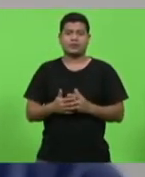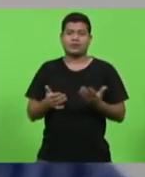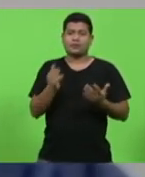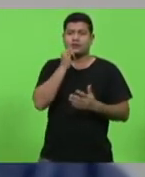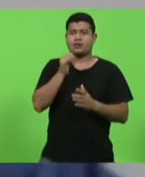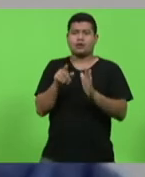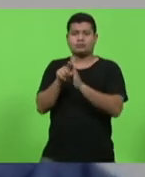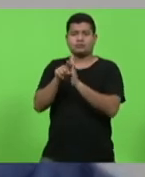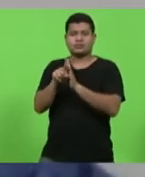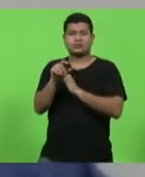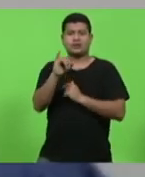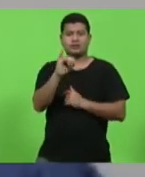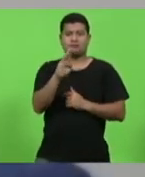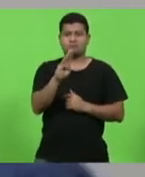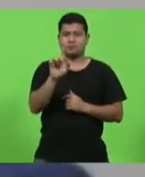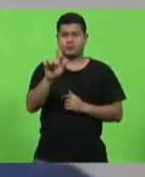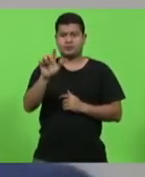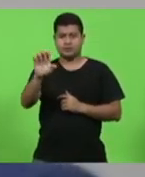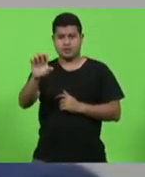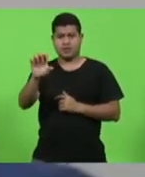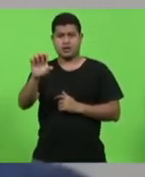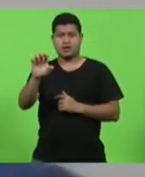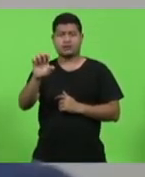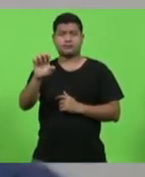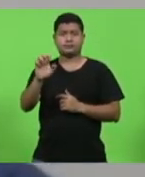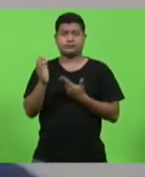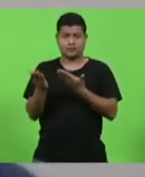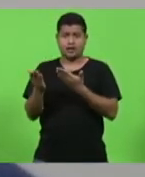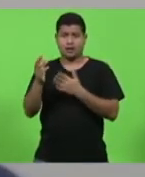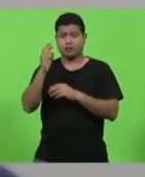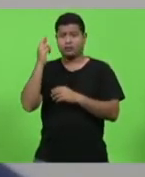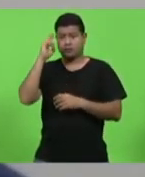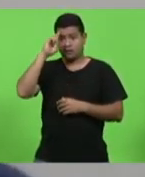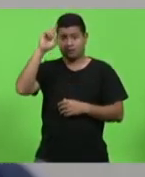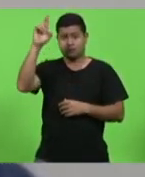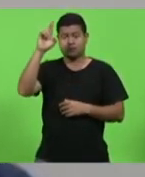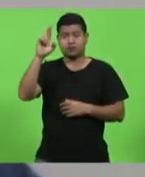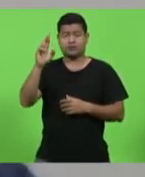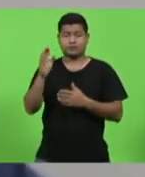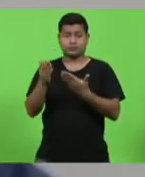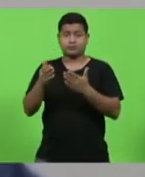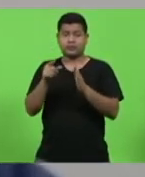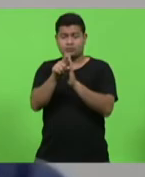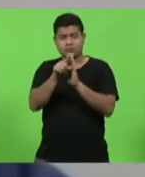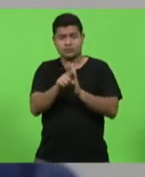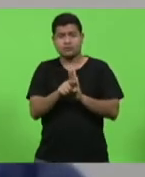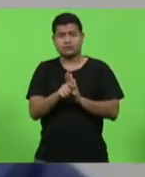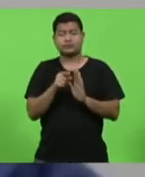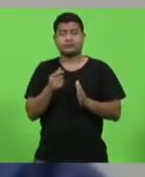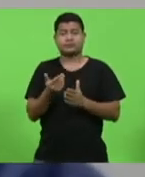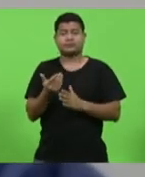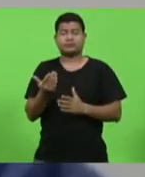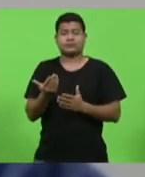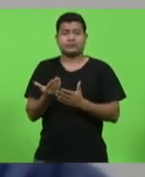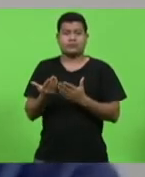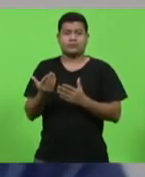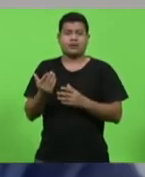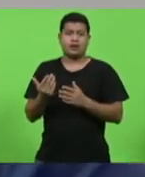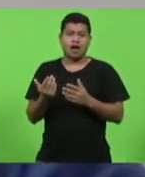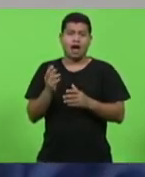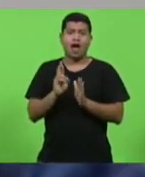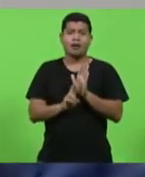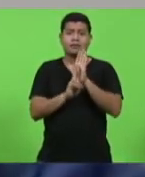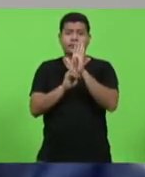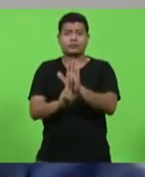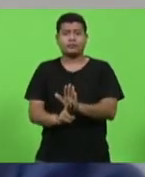Brasileiro de Geografia e Estatística, especialistas e representantes de empresas e